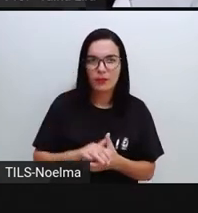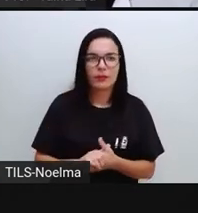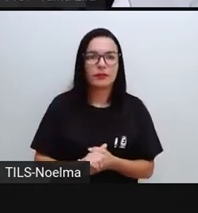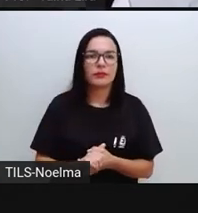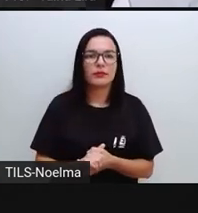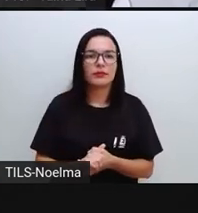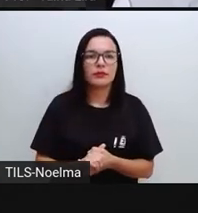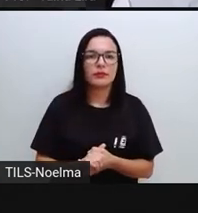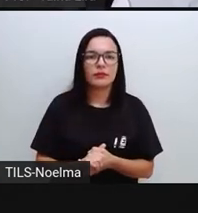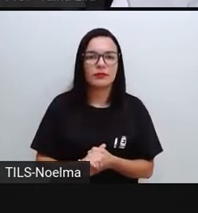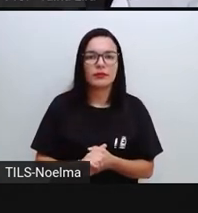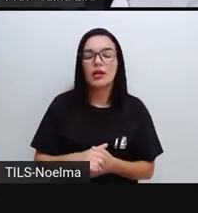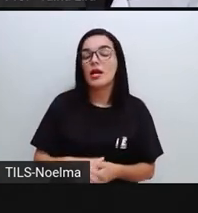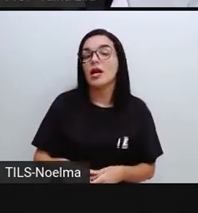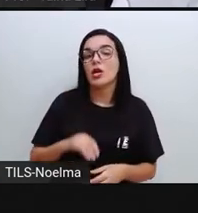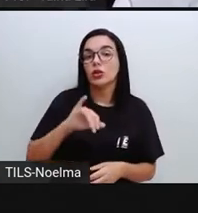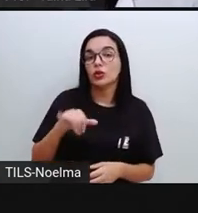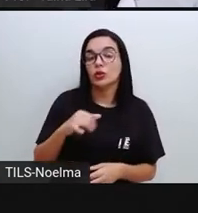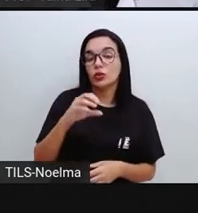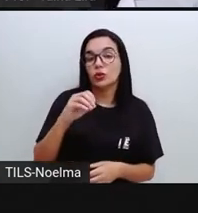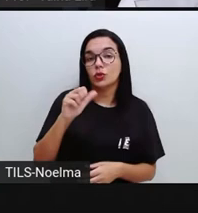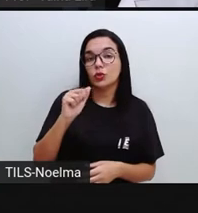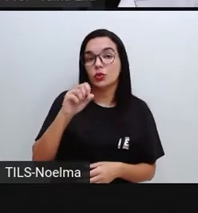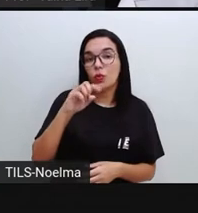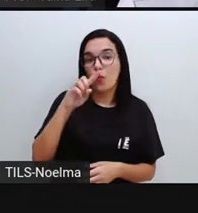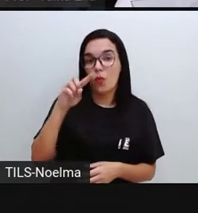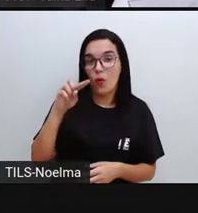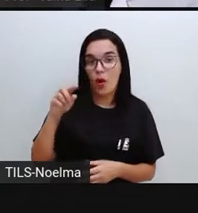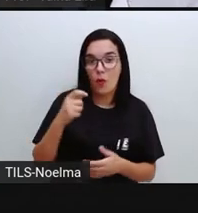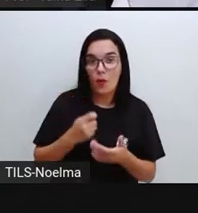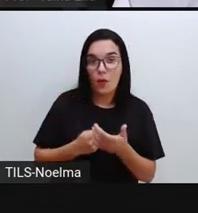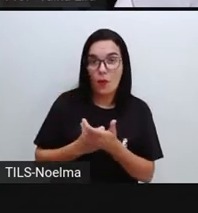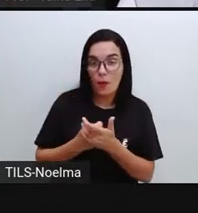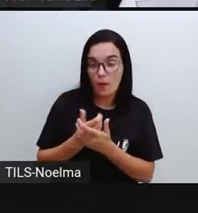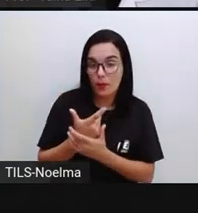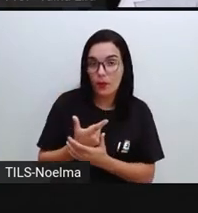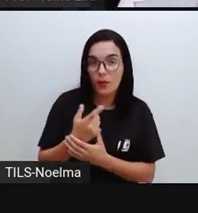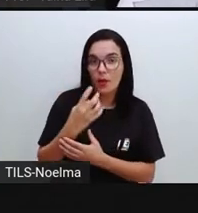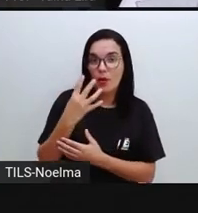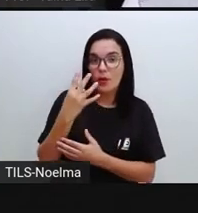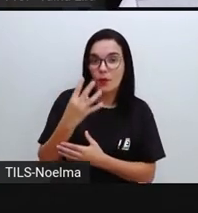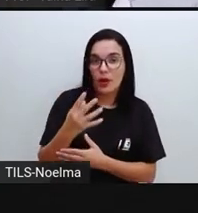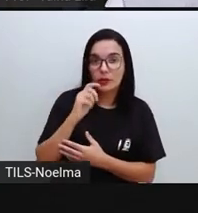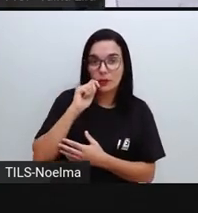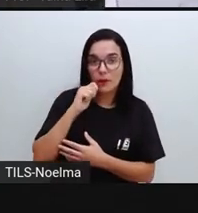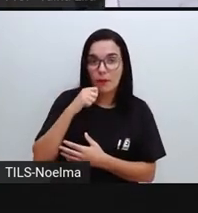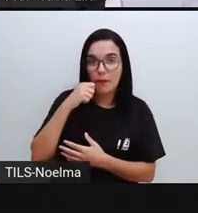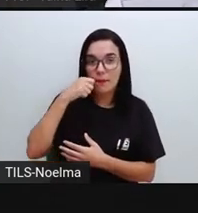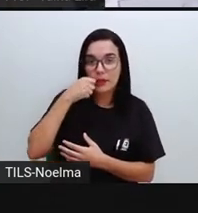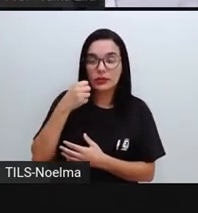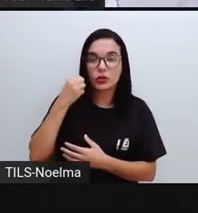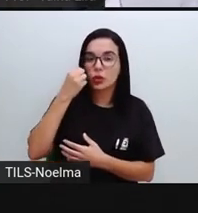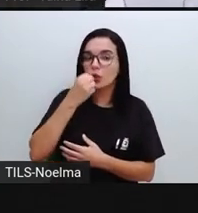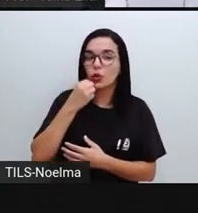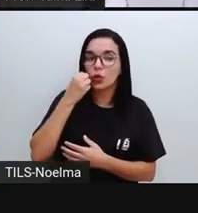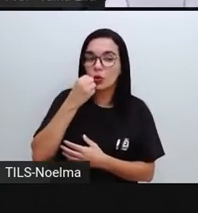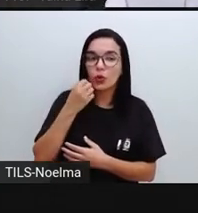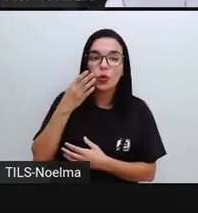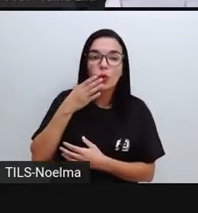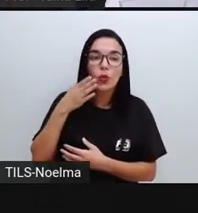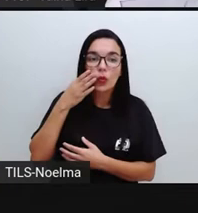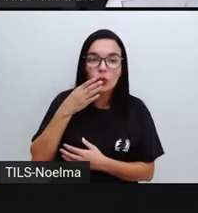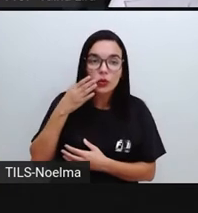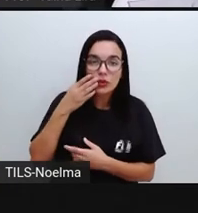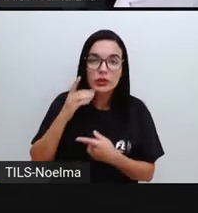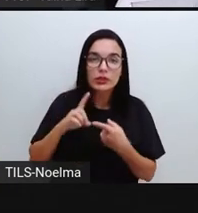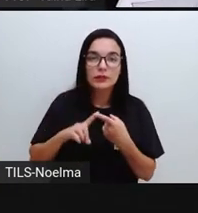segundo o ano, 4 pães doces. O pão de sal já é o francês, né? Que a gente chama de pão de sal. É o pão francês. João